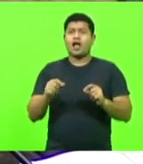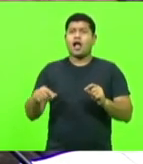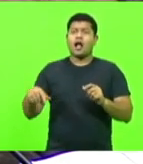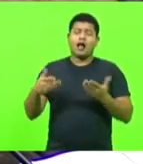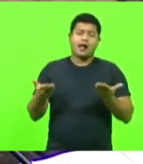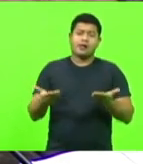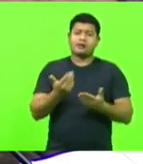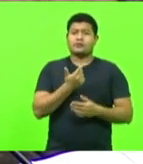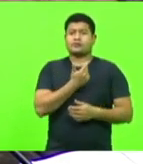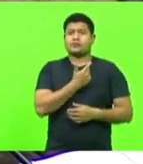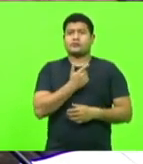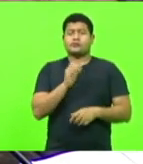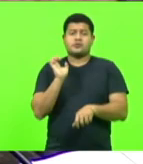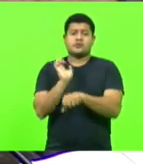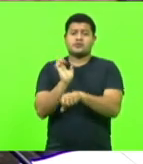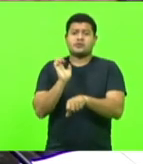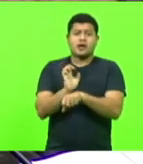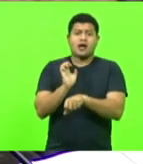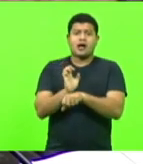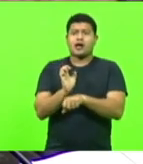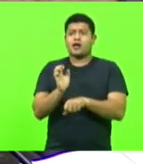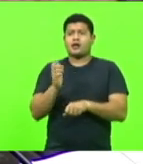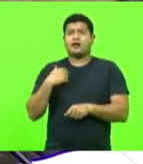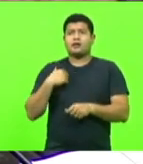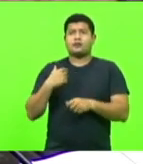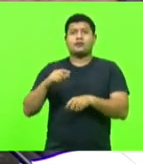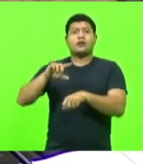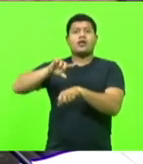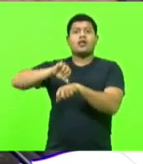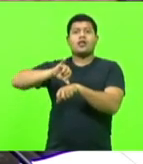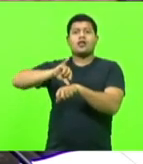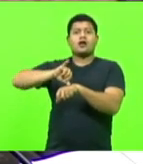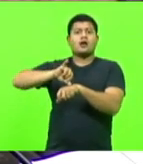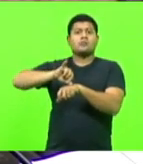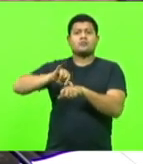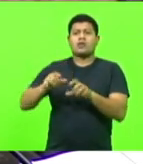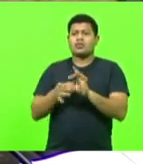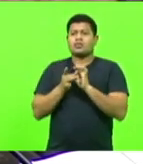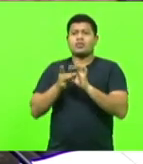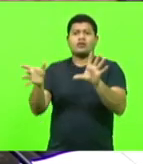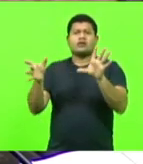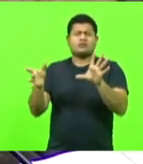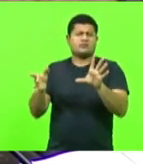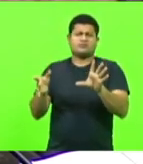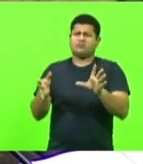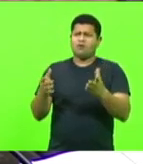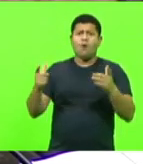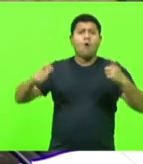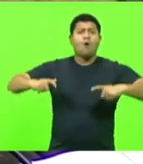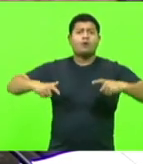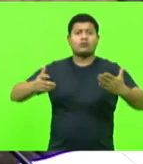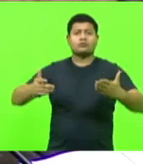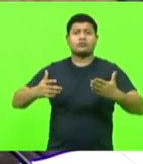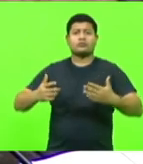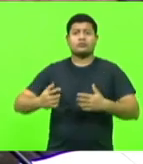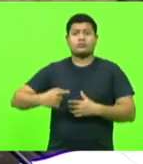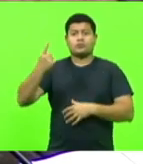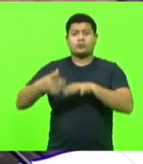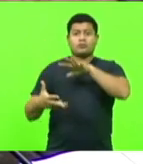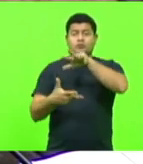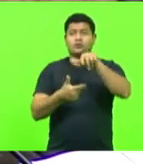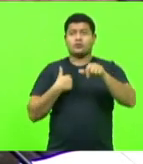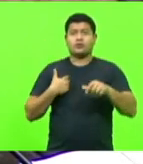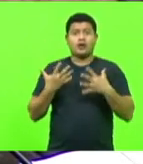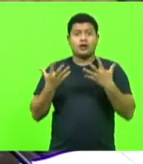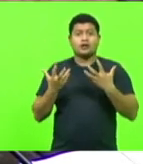país capitalista, um país livre-mercado. Aonde? Onde que um país de primeiro mundo, que adere